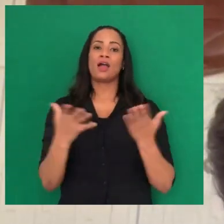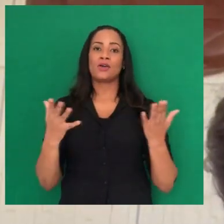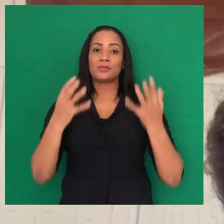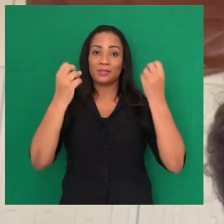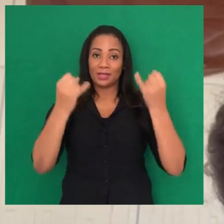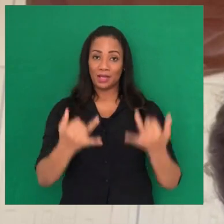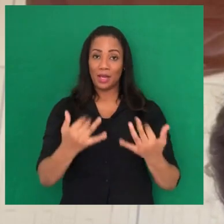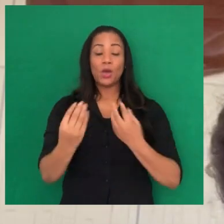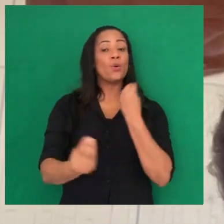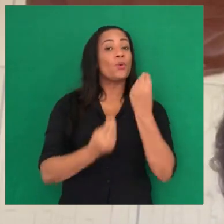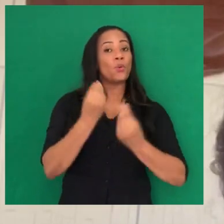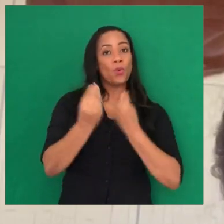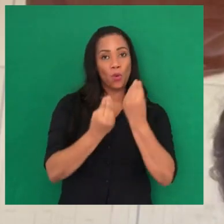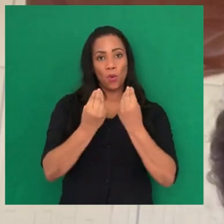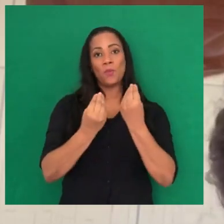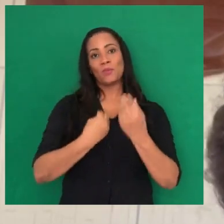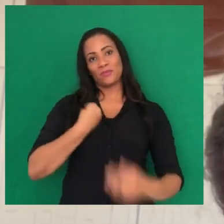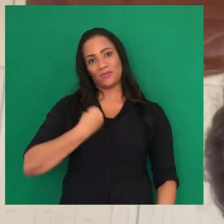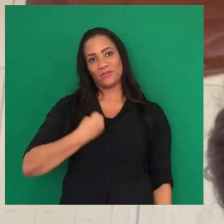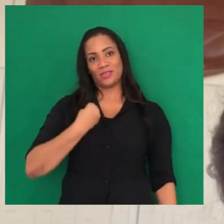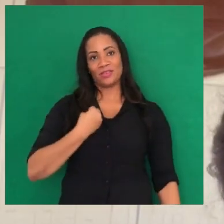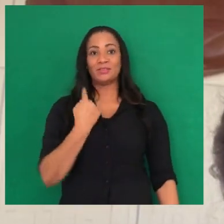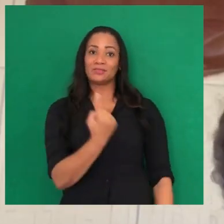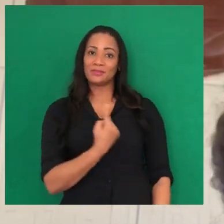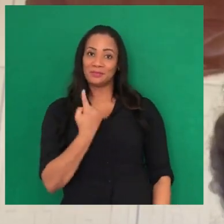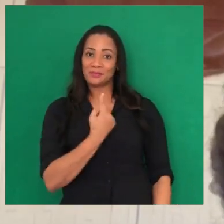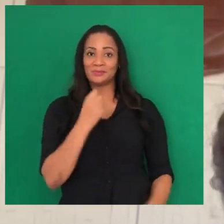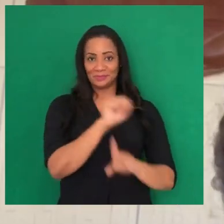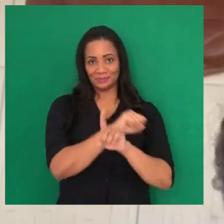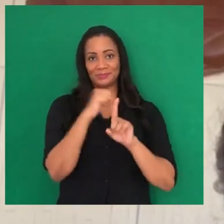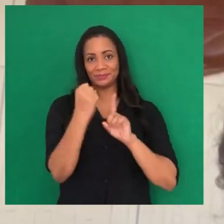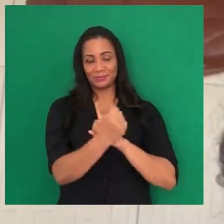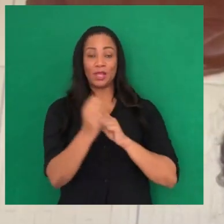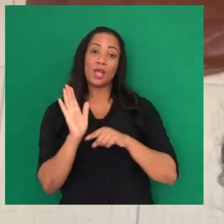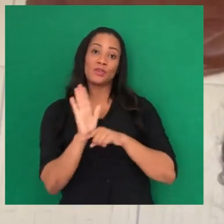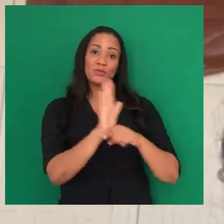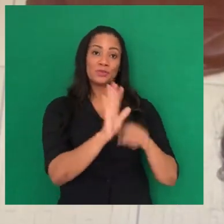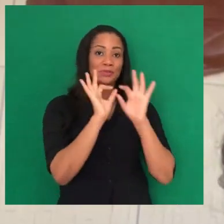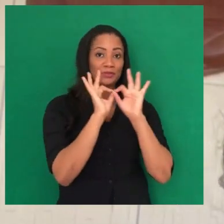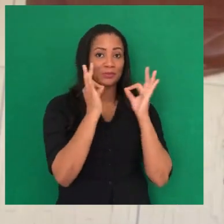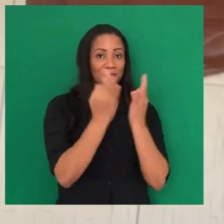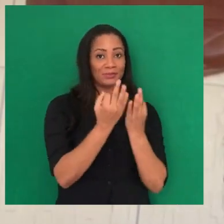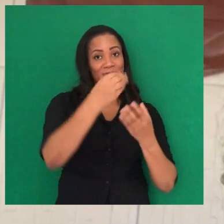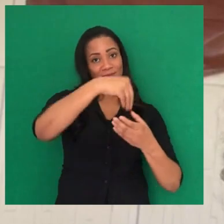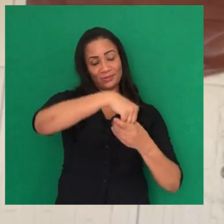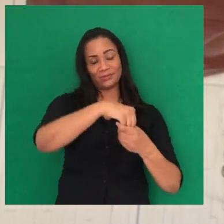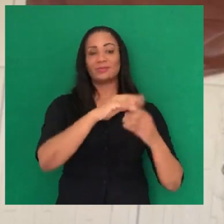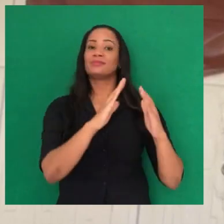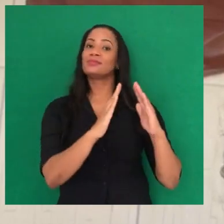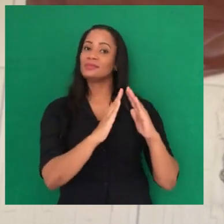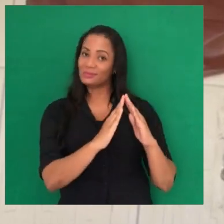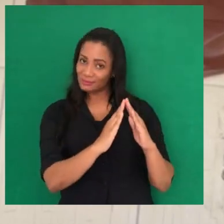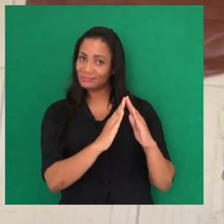minha rotina nesse isolamento social. Além de ajudar meus pais nas tarefas de dentro de casa,